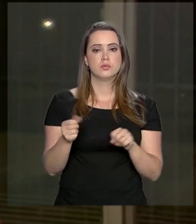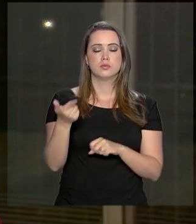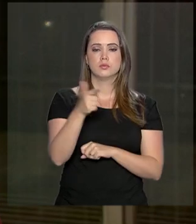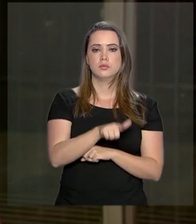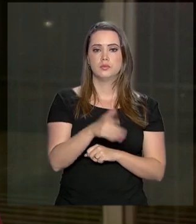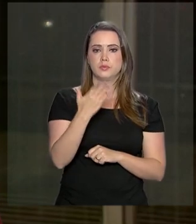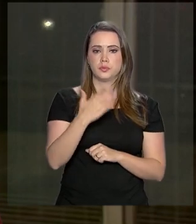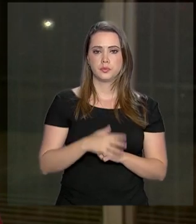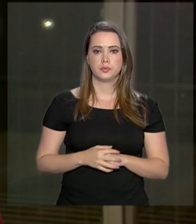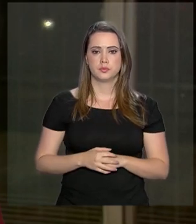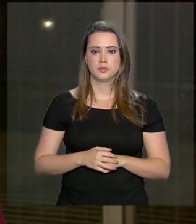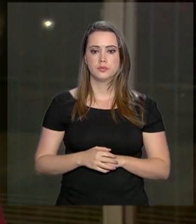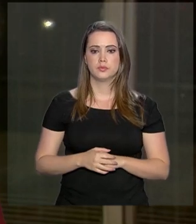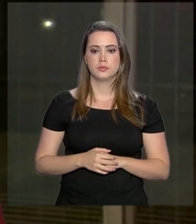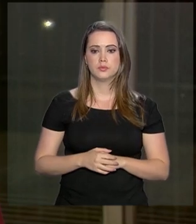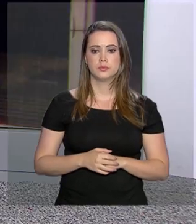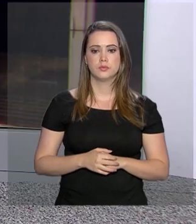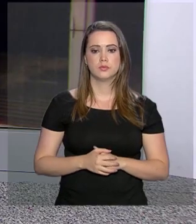volto com você.